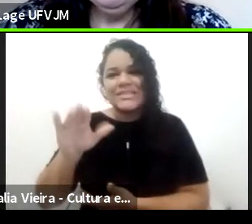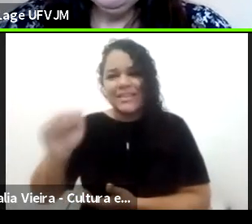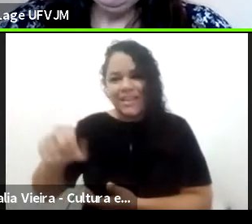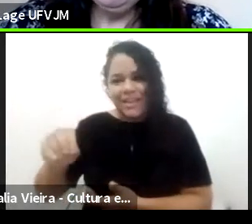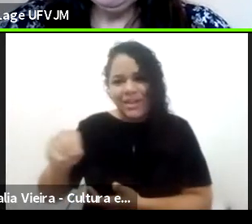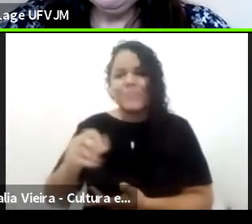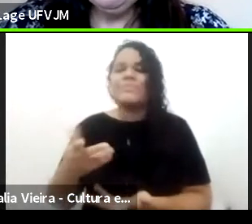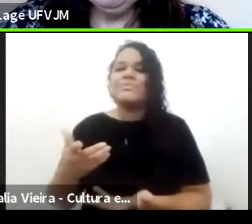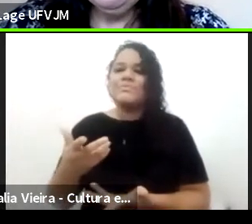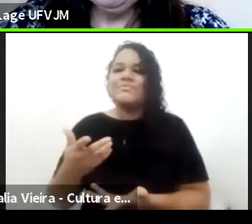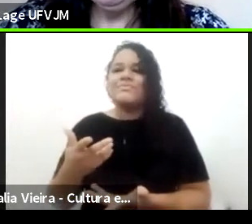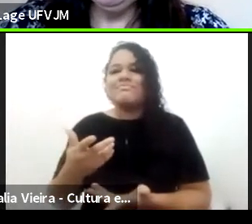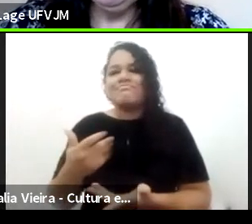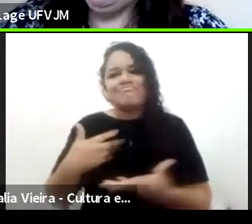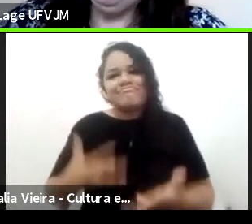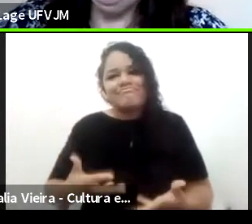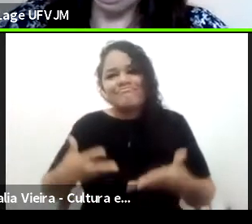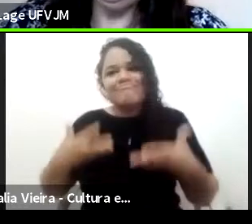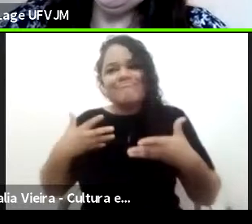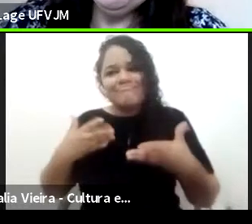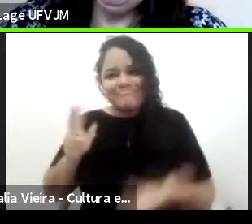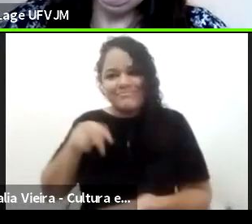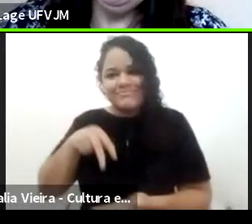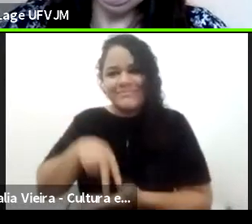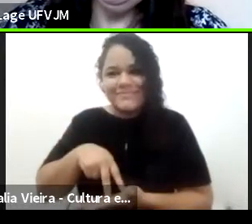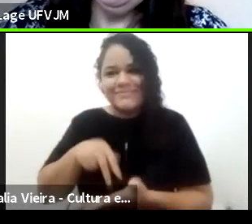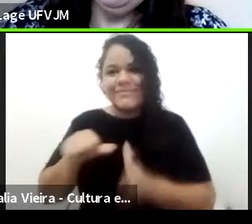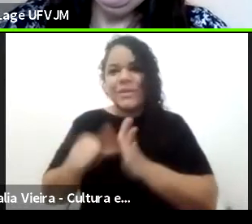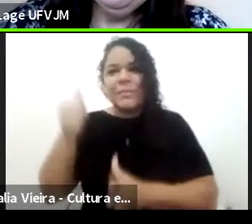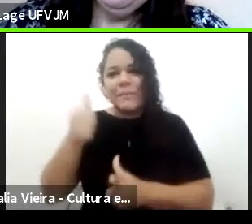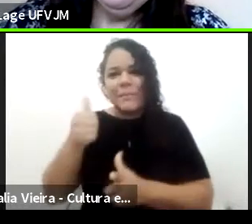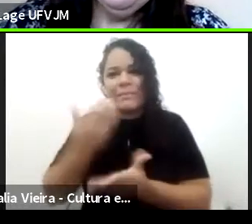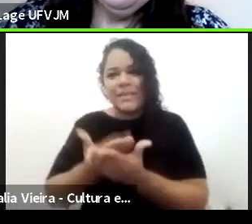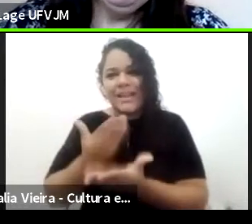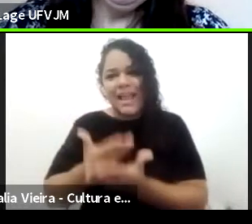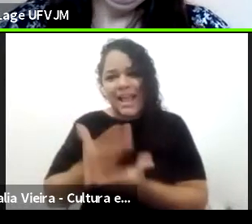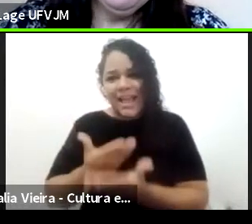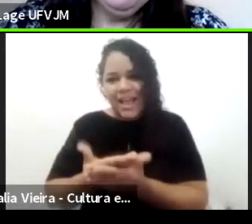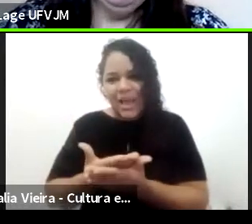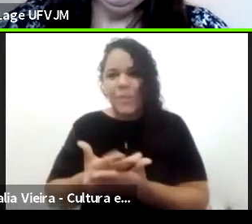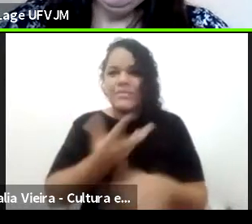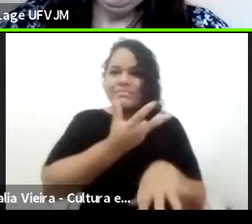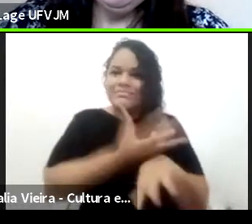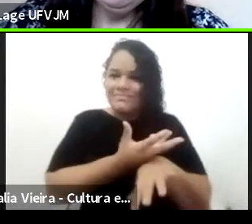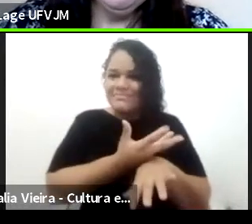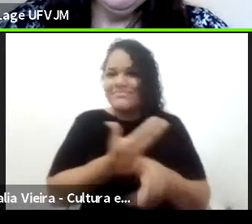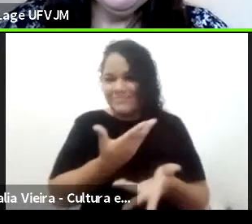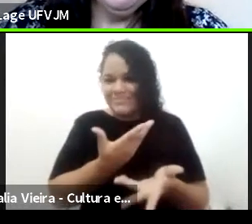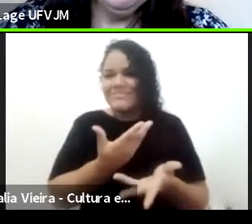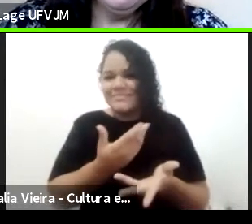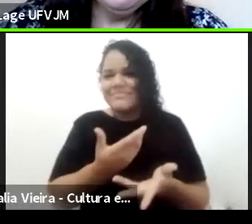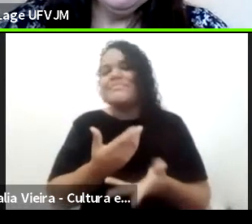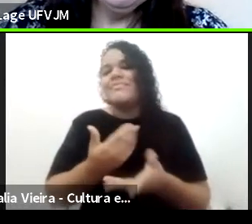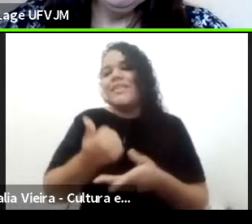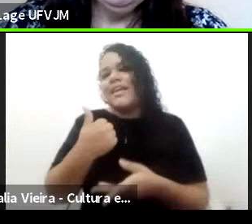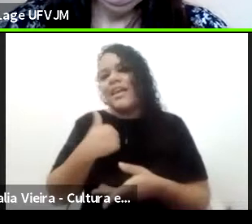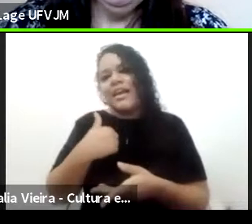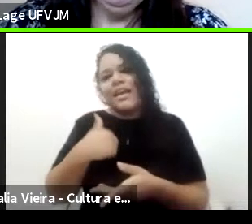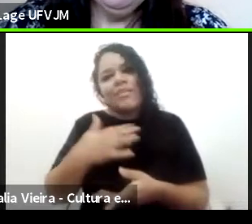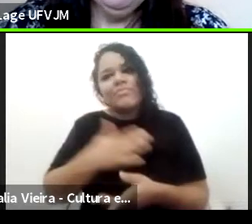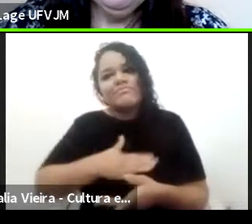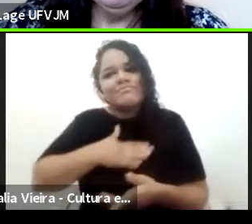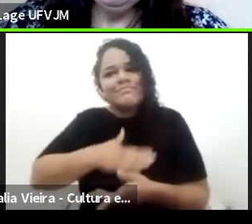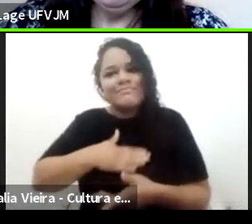honra começar essa aula, essa disciplina, na primeira aula, estando aqui com vocês.